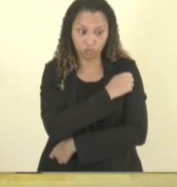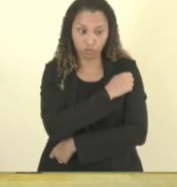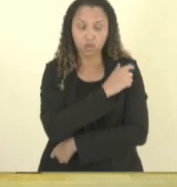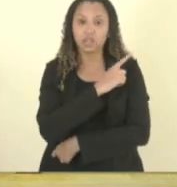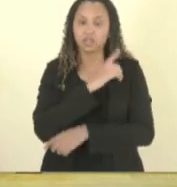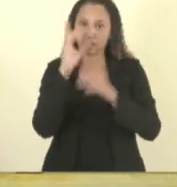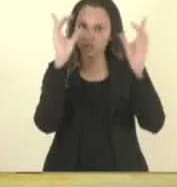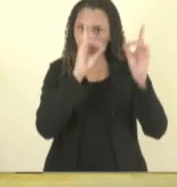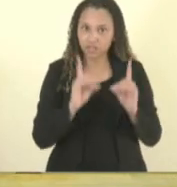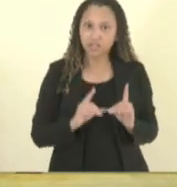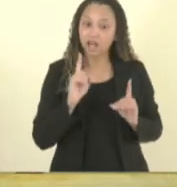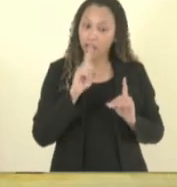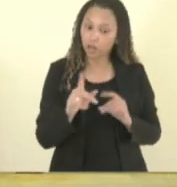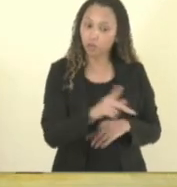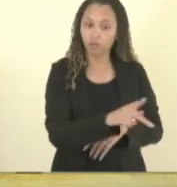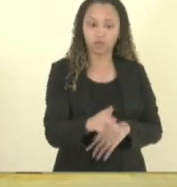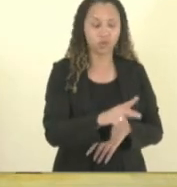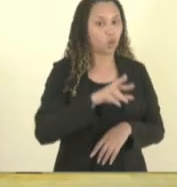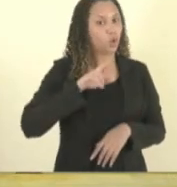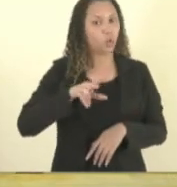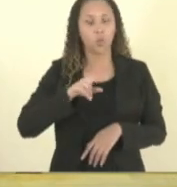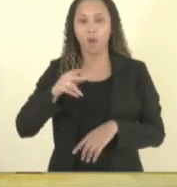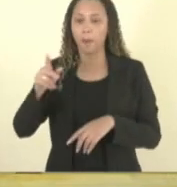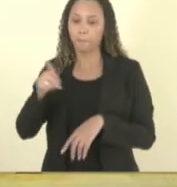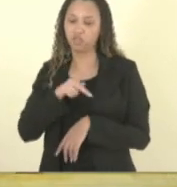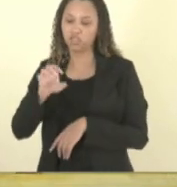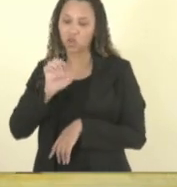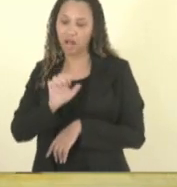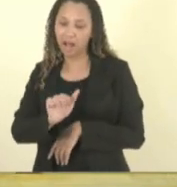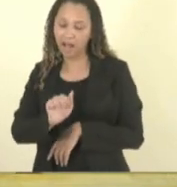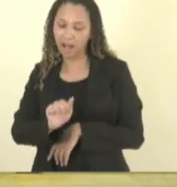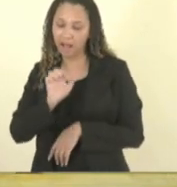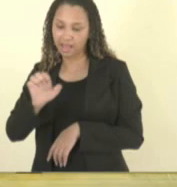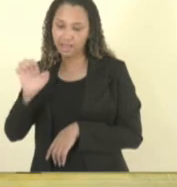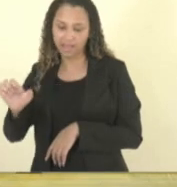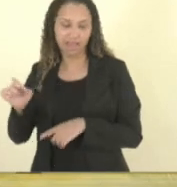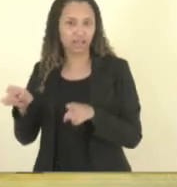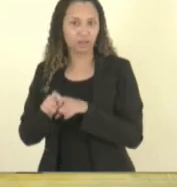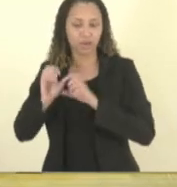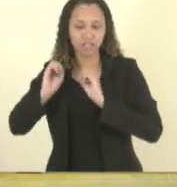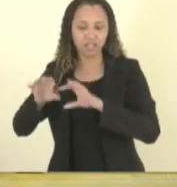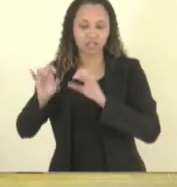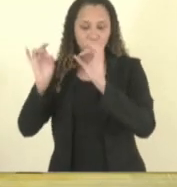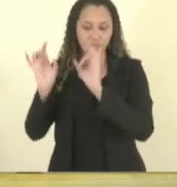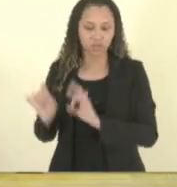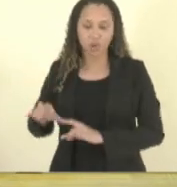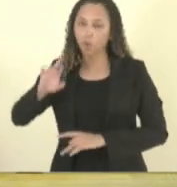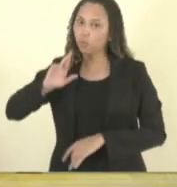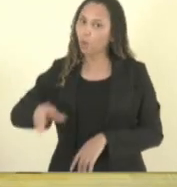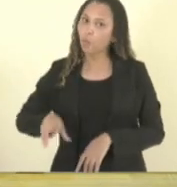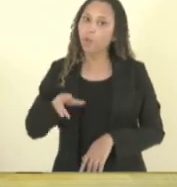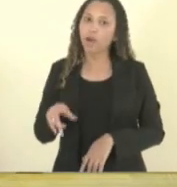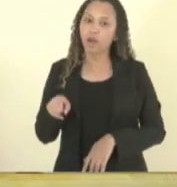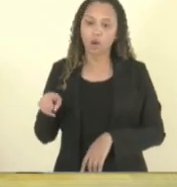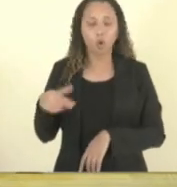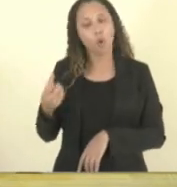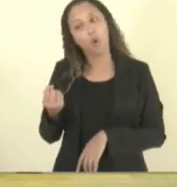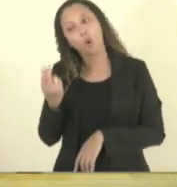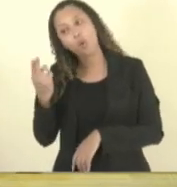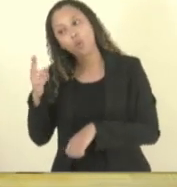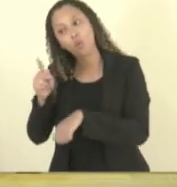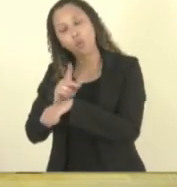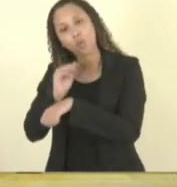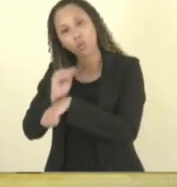regente e não do professor do AEE nem da educação especial muito menos do cuidador sim